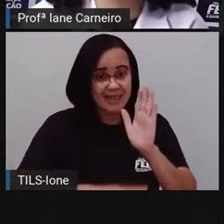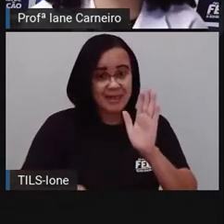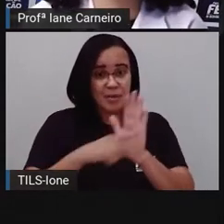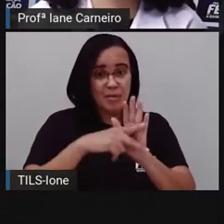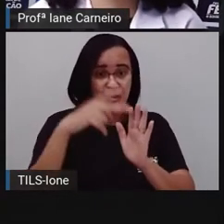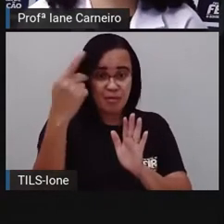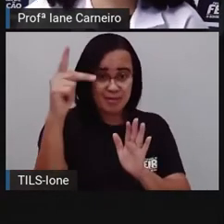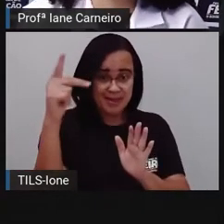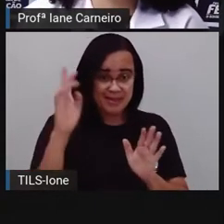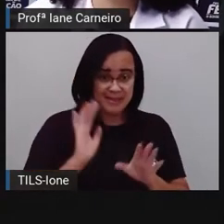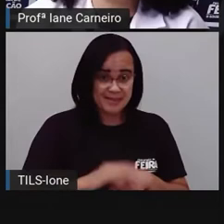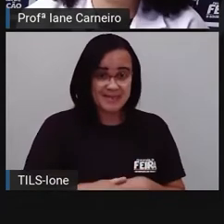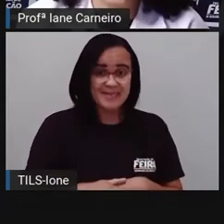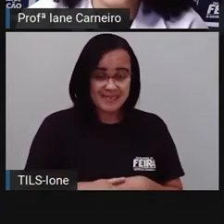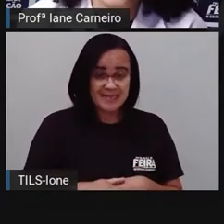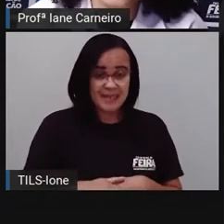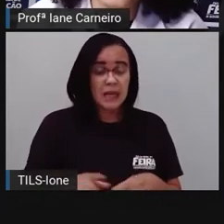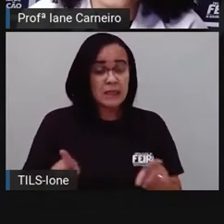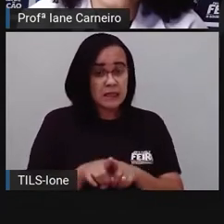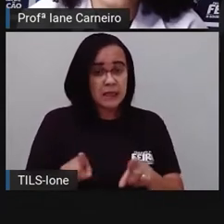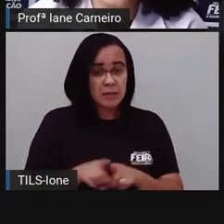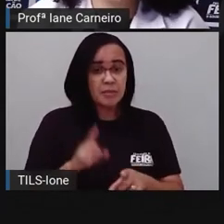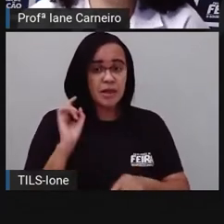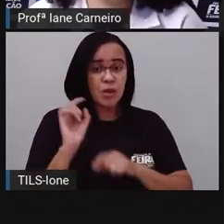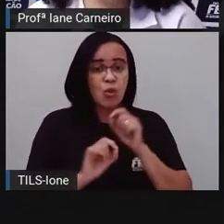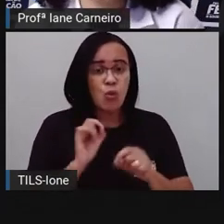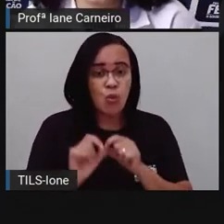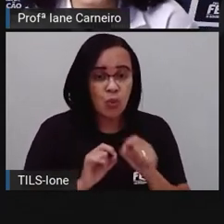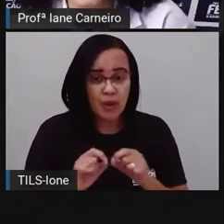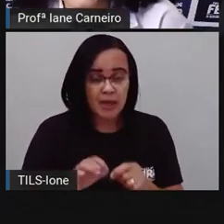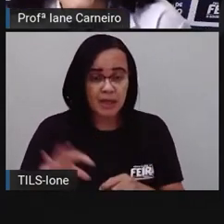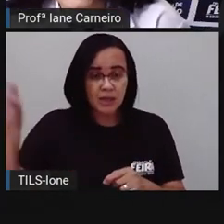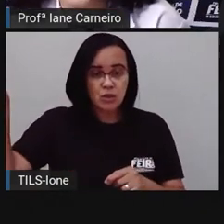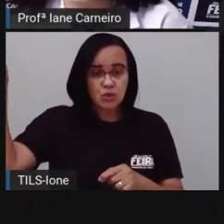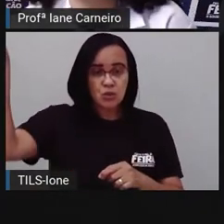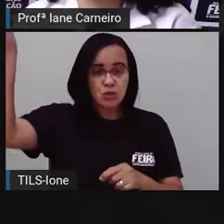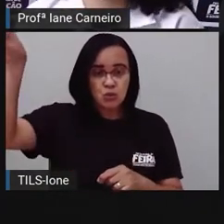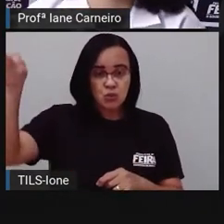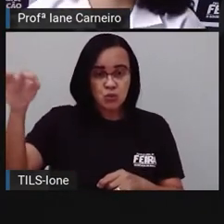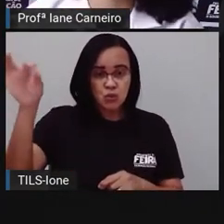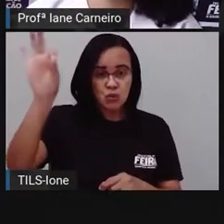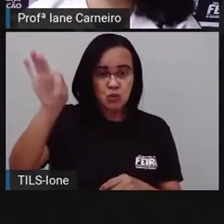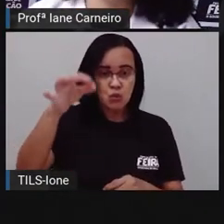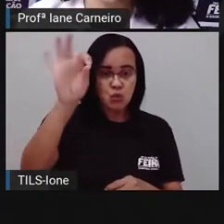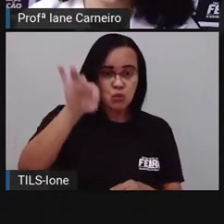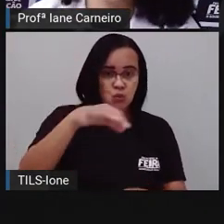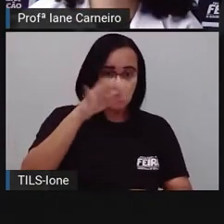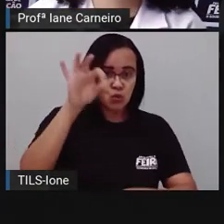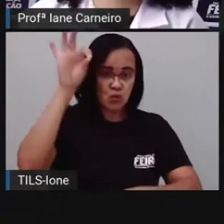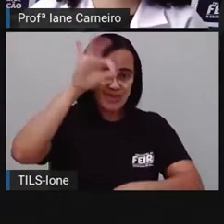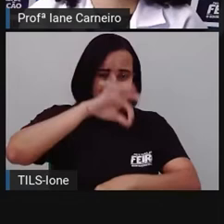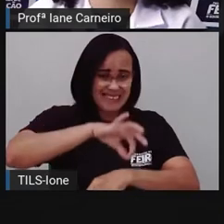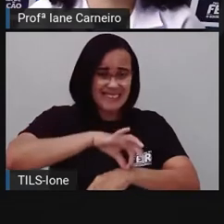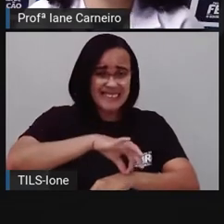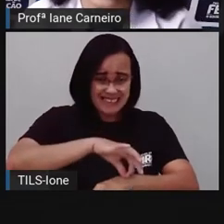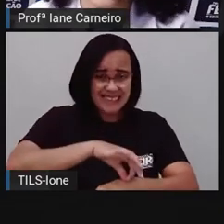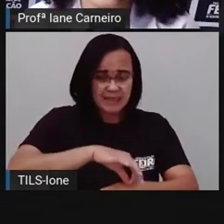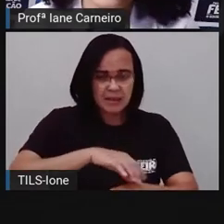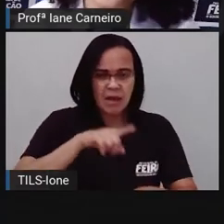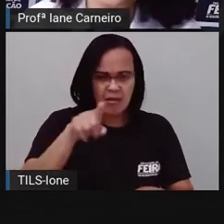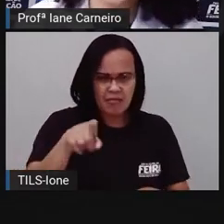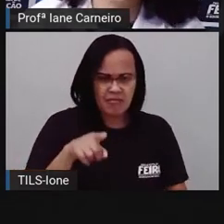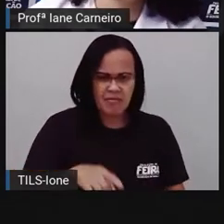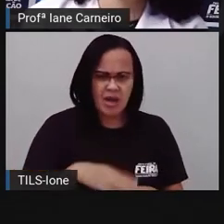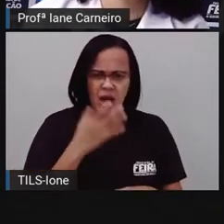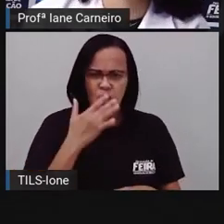de animal. Também aparece na história, né? O pernilongo, que fala logo que a cor do bichinho era desbotada,